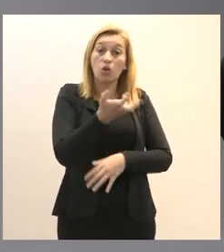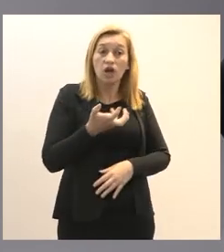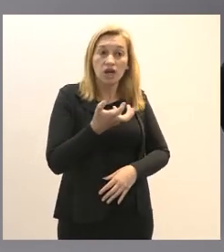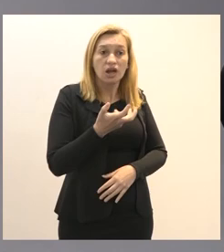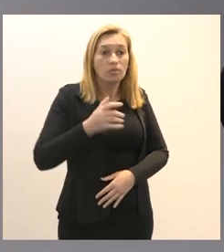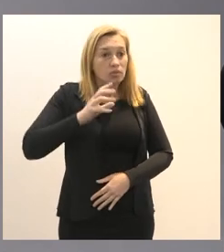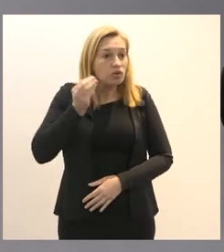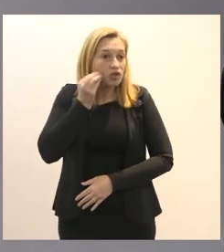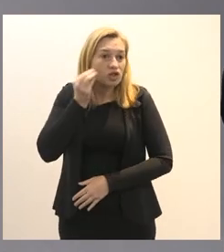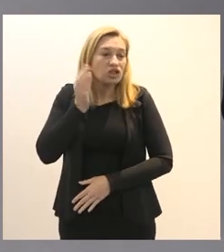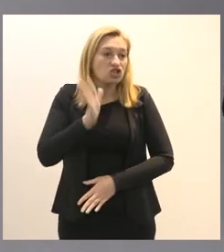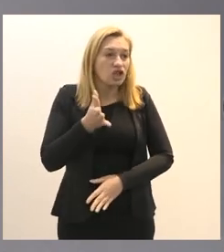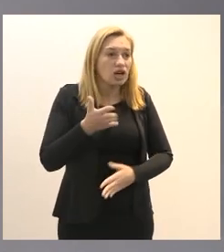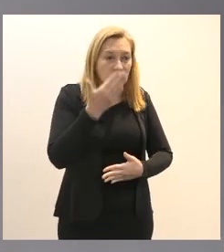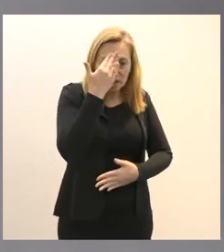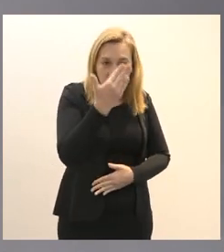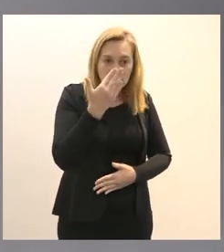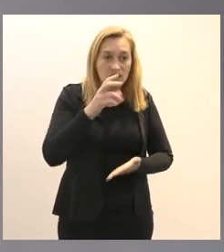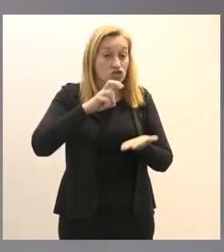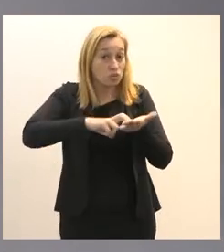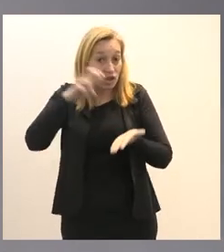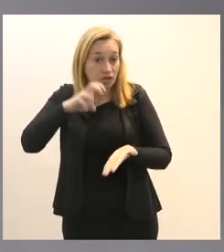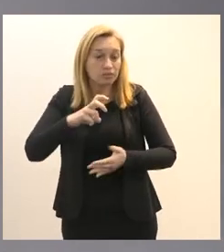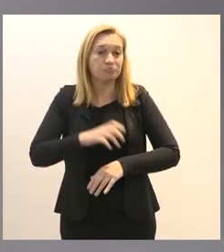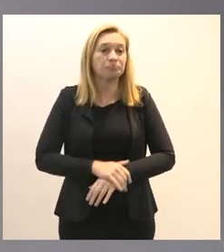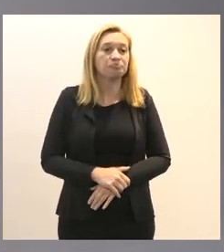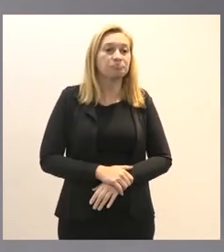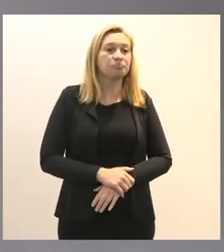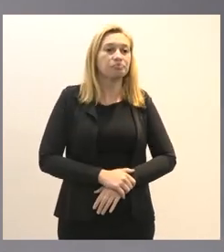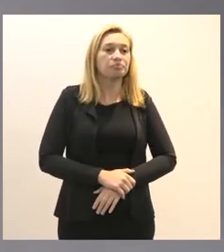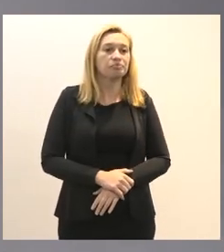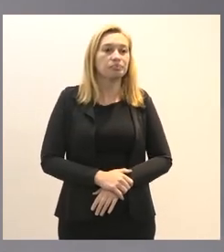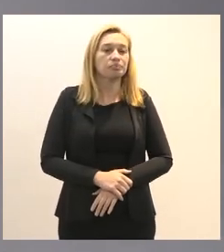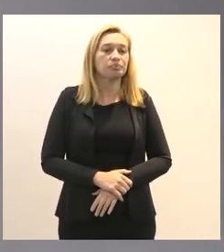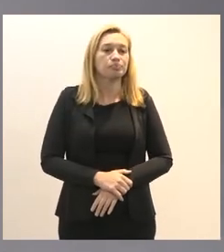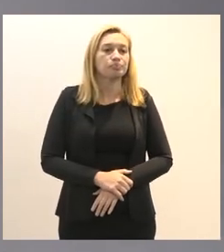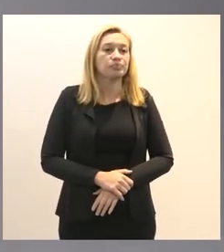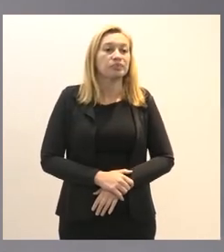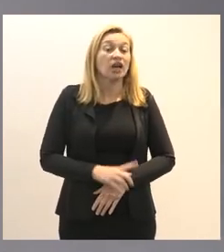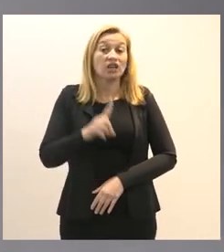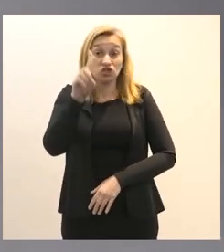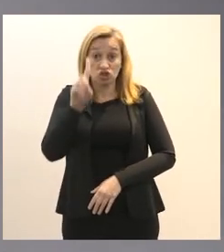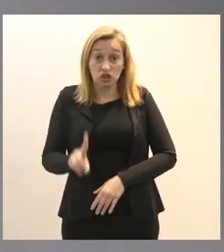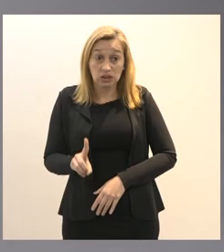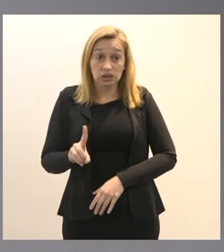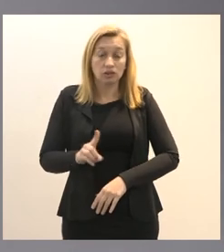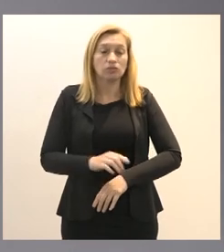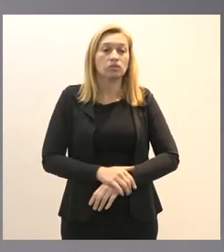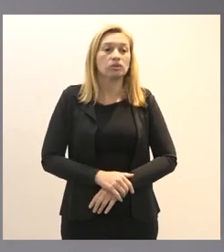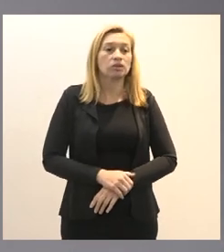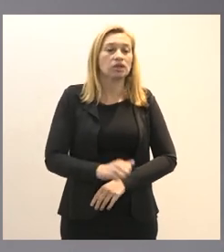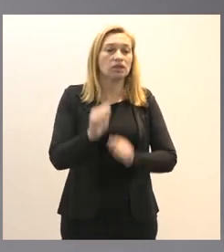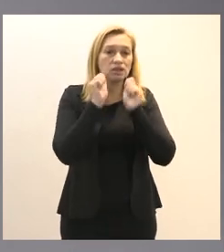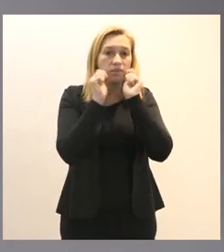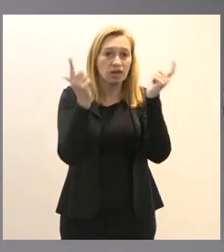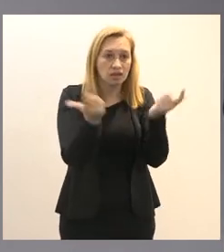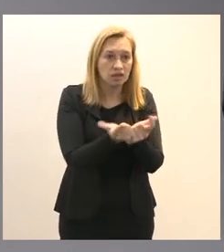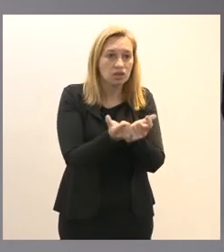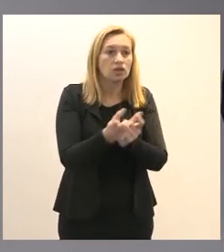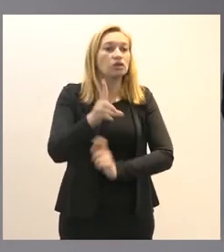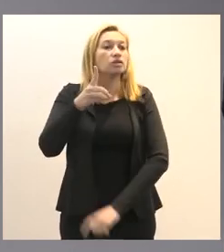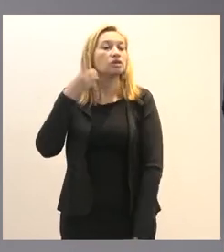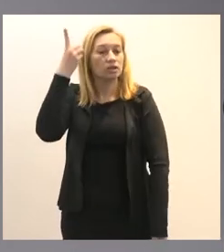aproveitar já agradeci de manhã aqui a a direção da Assembleia Legislativa ao